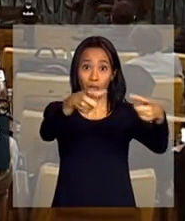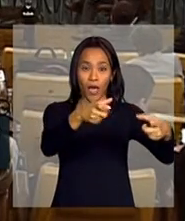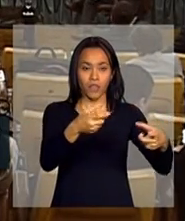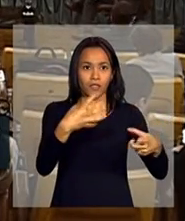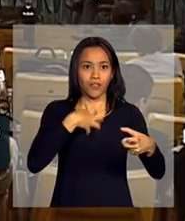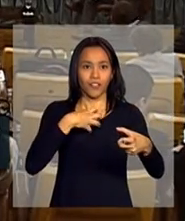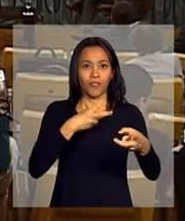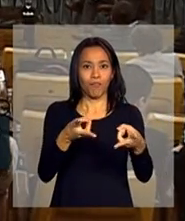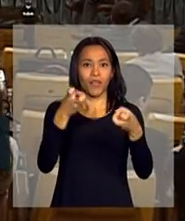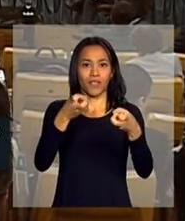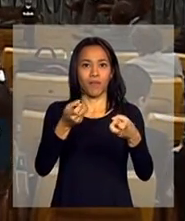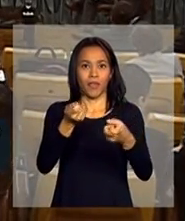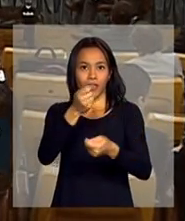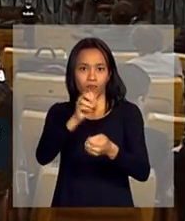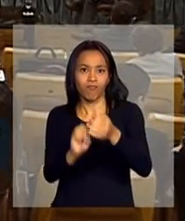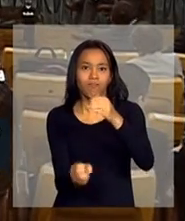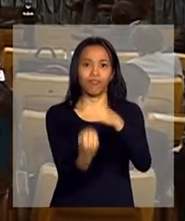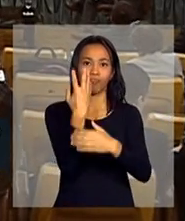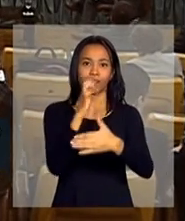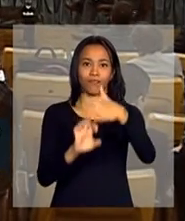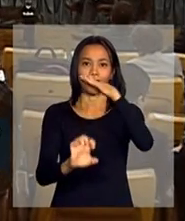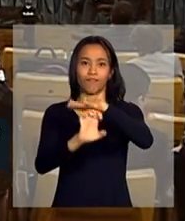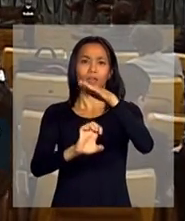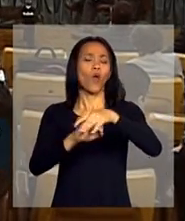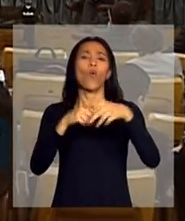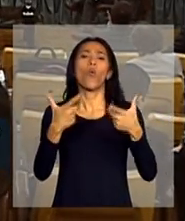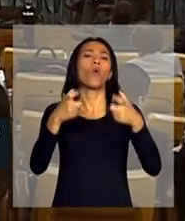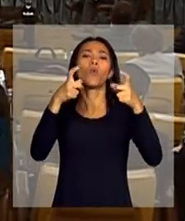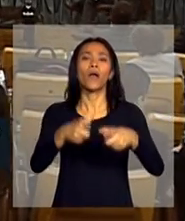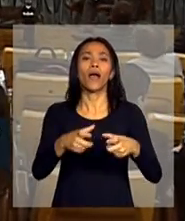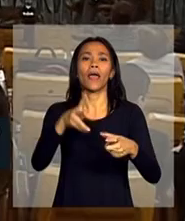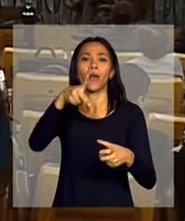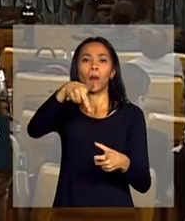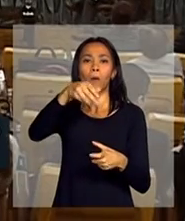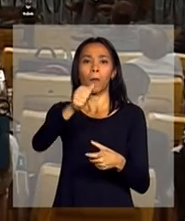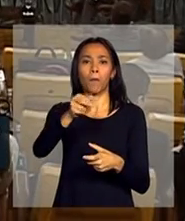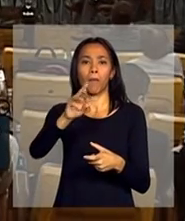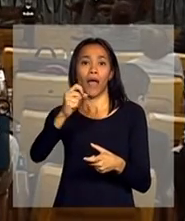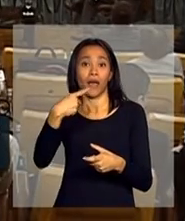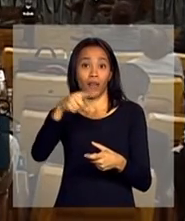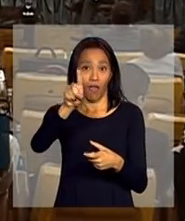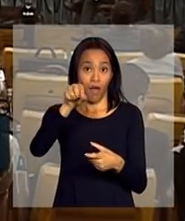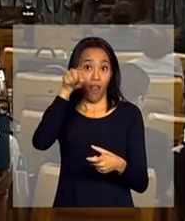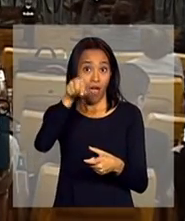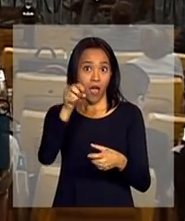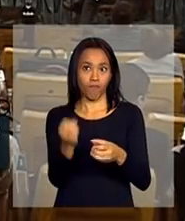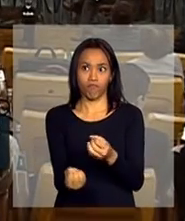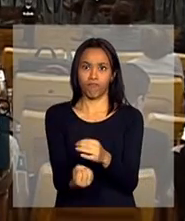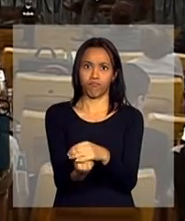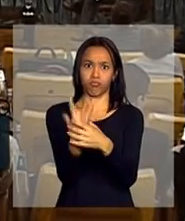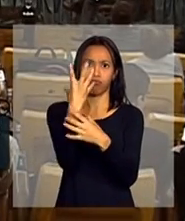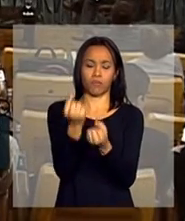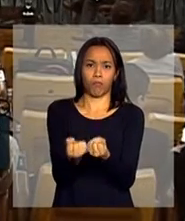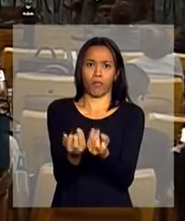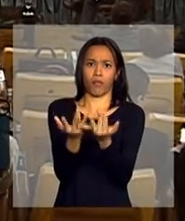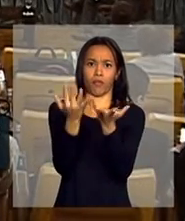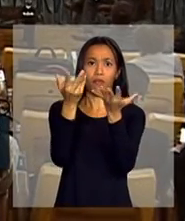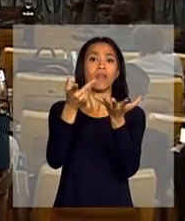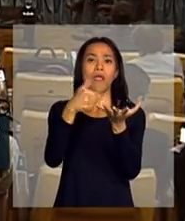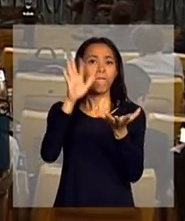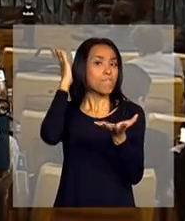vários lugares brasileiros. Qual o lugar mais empreendedor do Brasil? É o Pará. E a capital do empreendedorismo brasileiro é Belém.